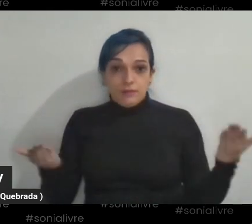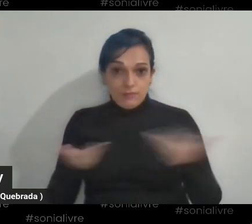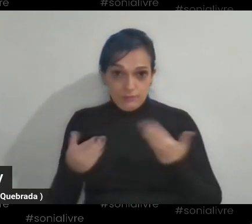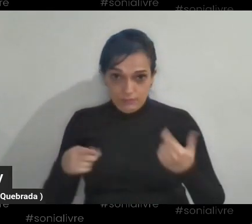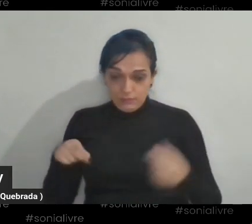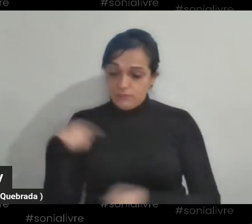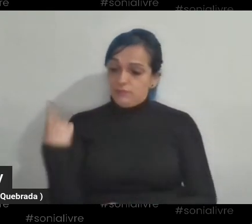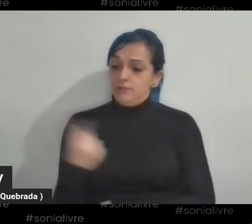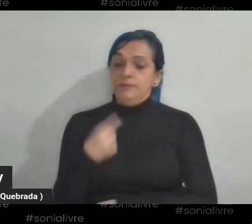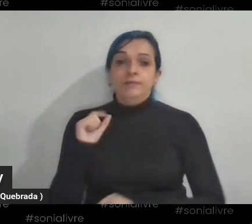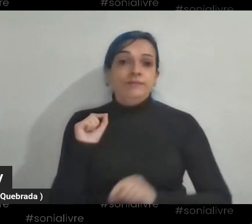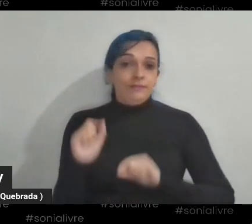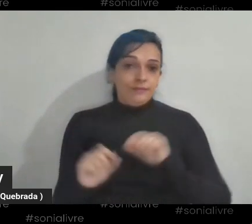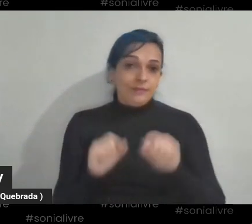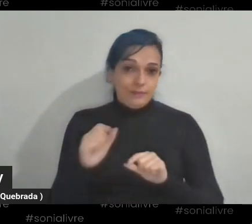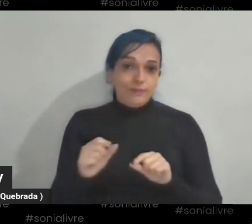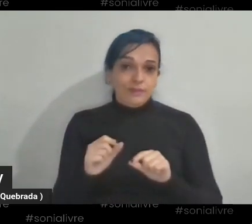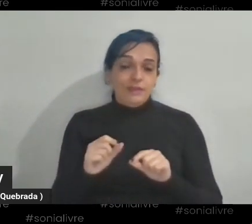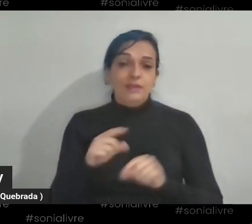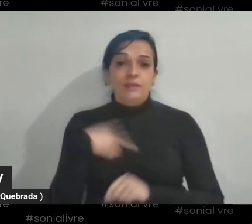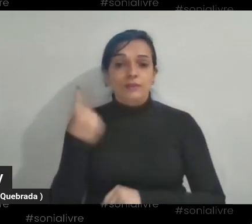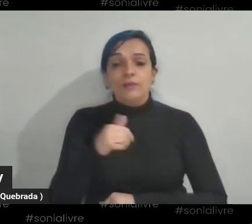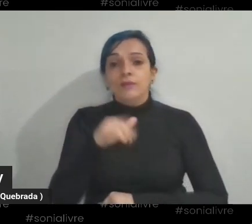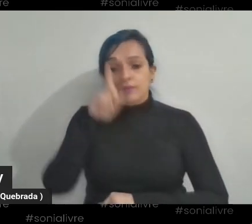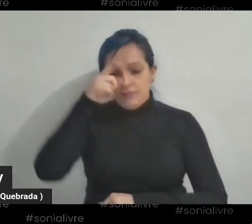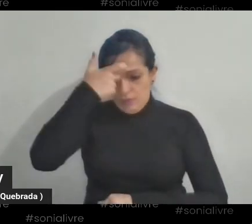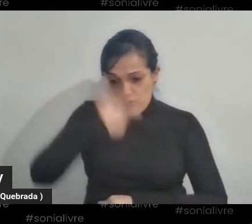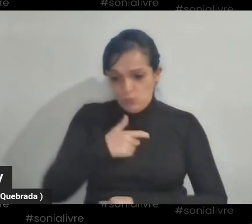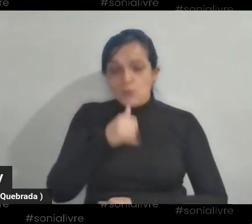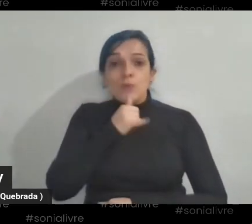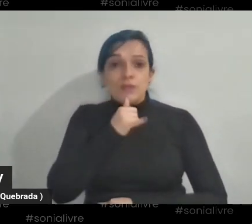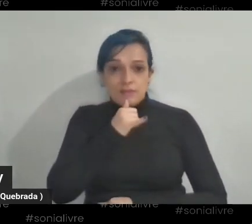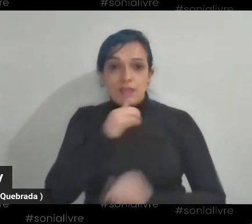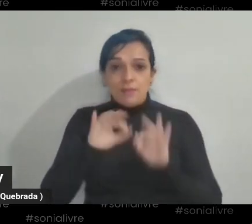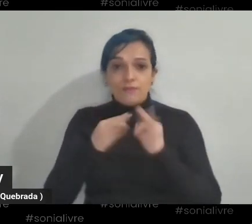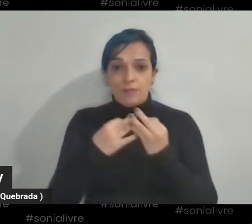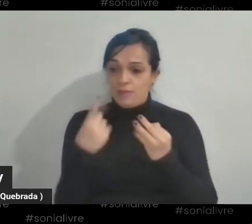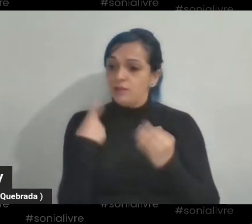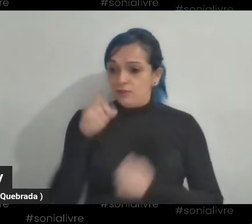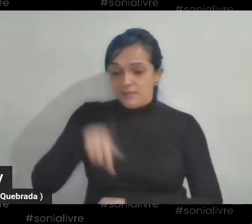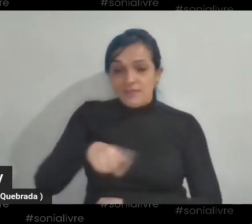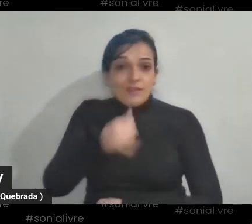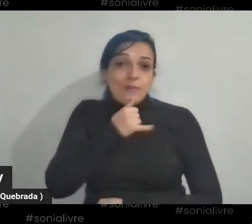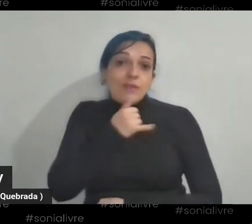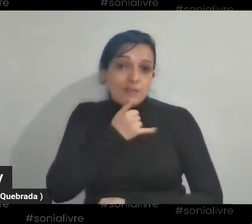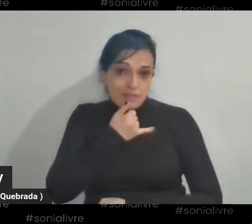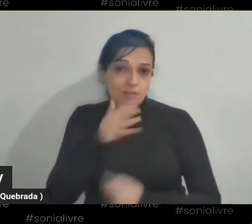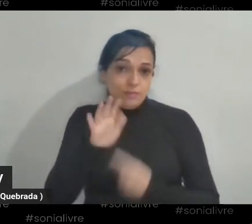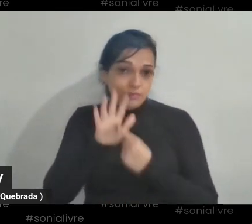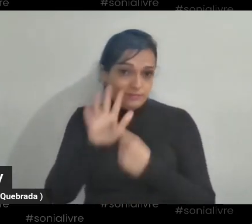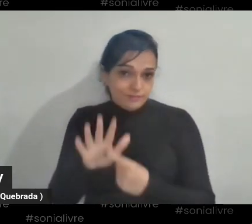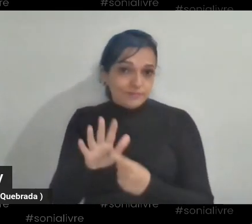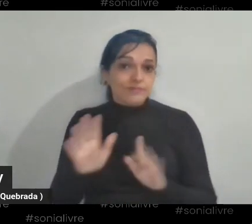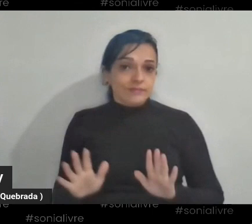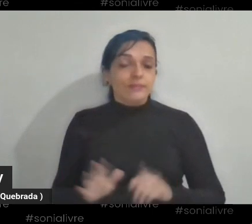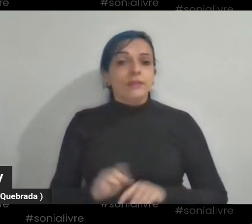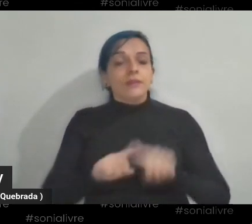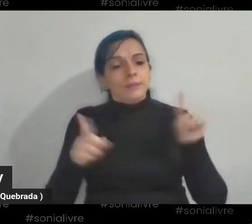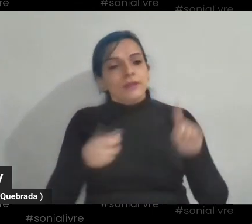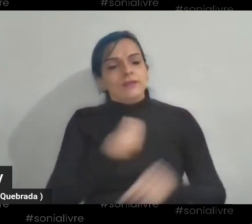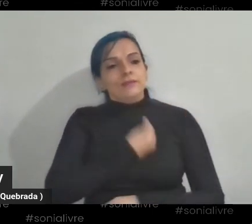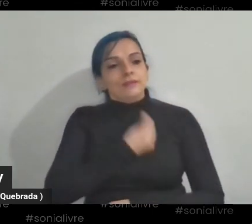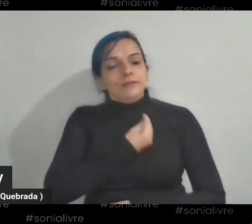vítimas, de exemplo também, por conta desse cenário que a gente tem vivenciado, mas quando a gente